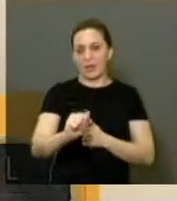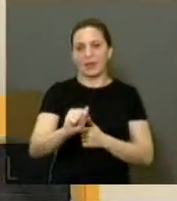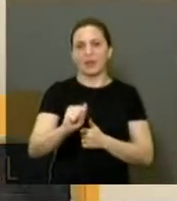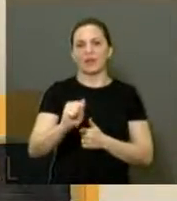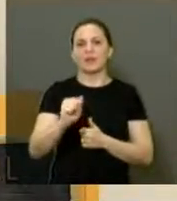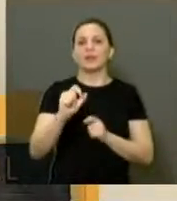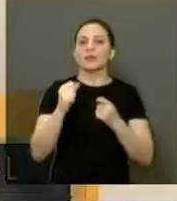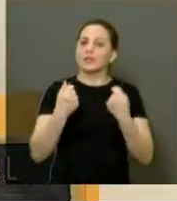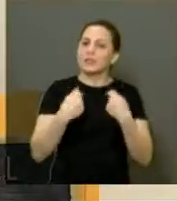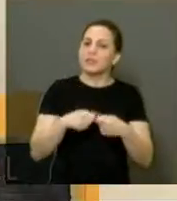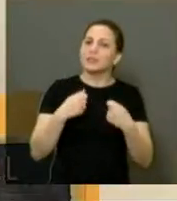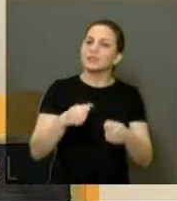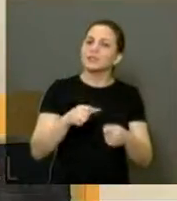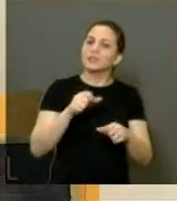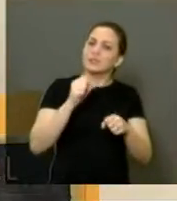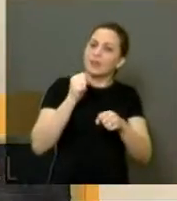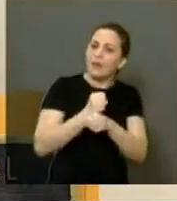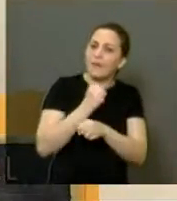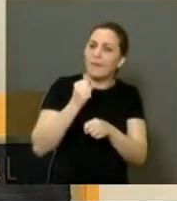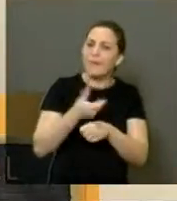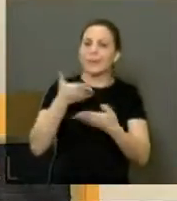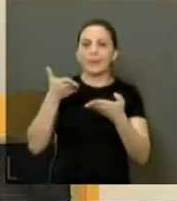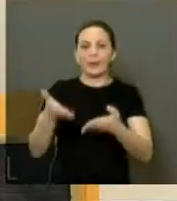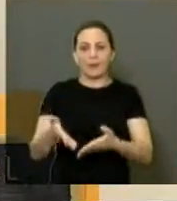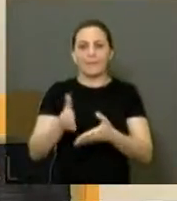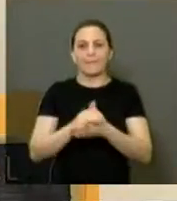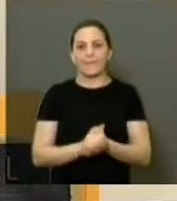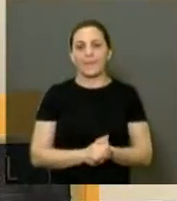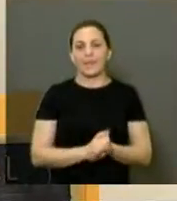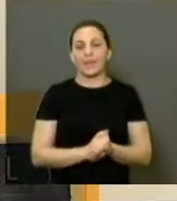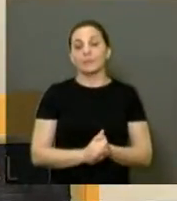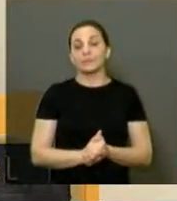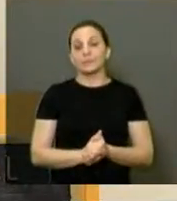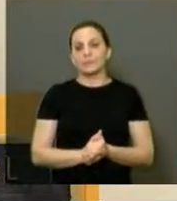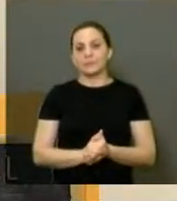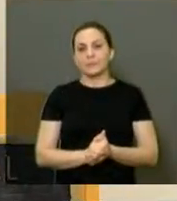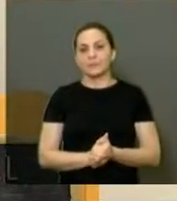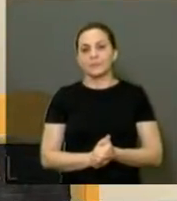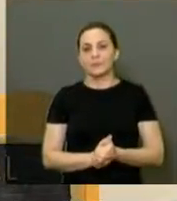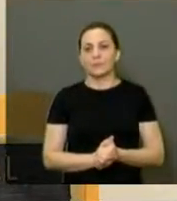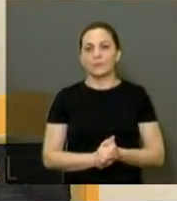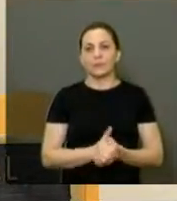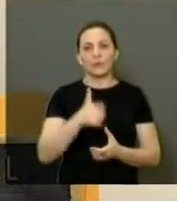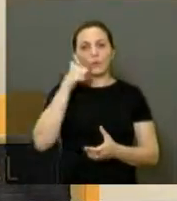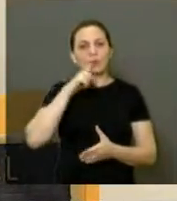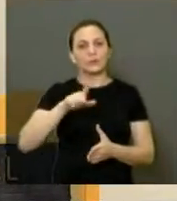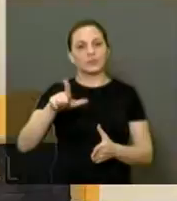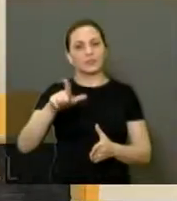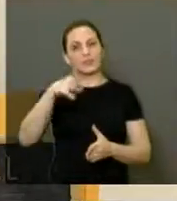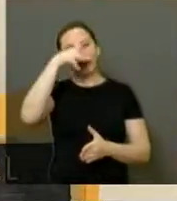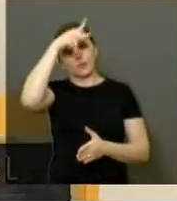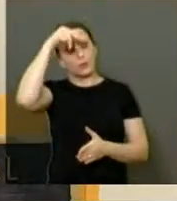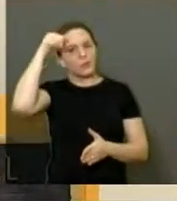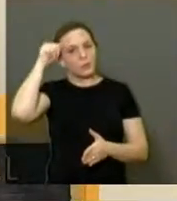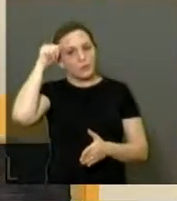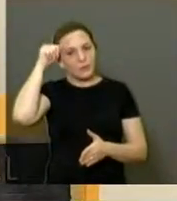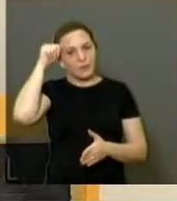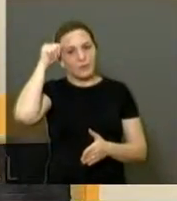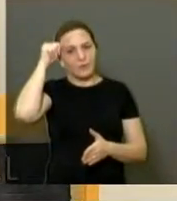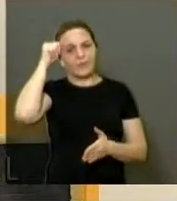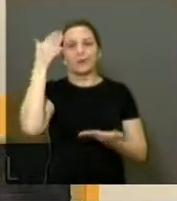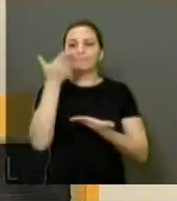precisando dessa reforma. Também consegui, com o prefeito, articulei,